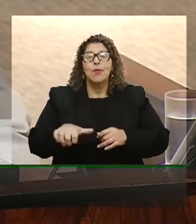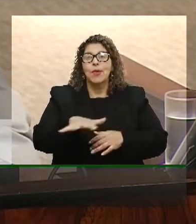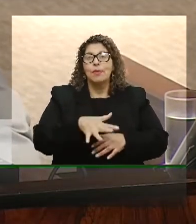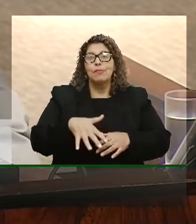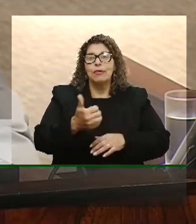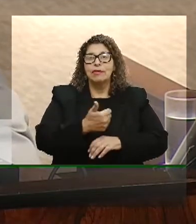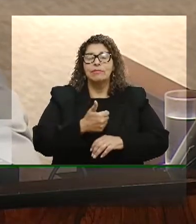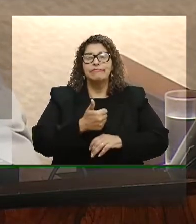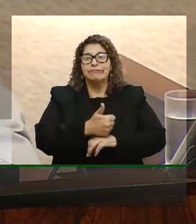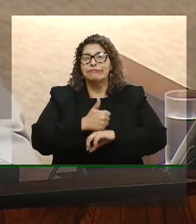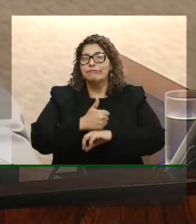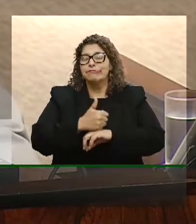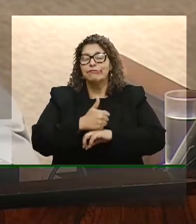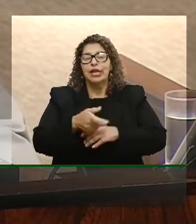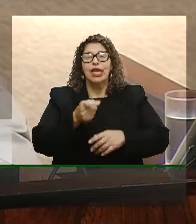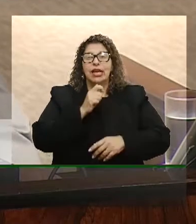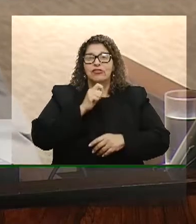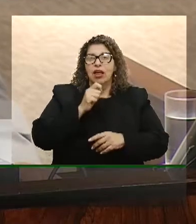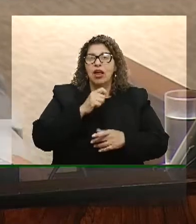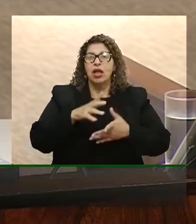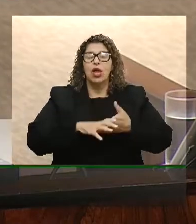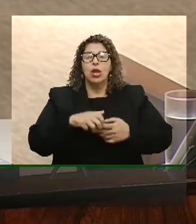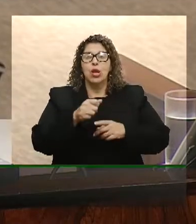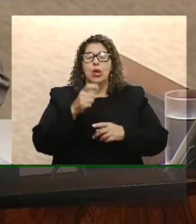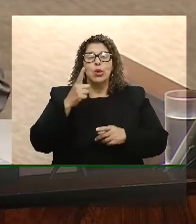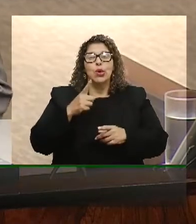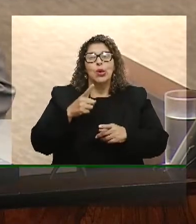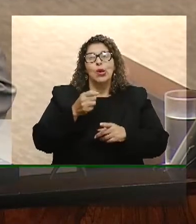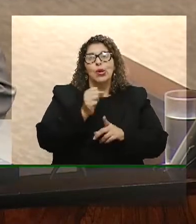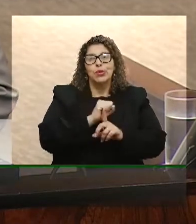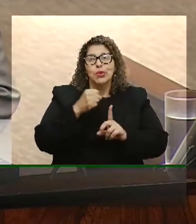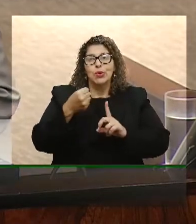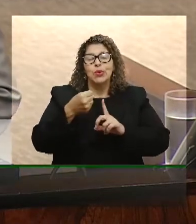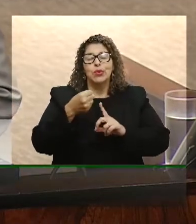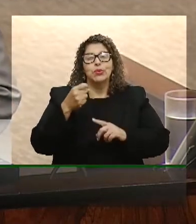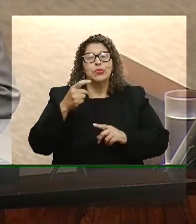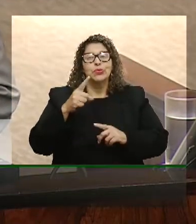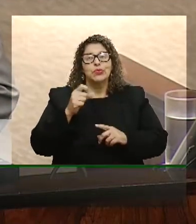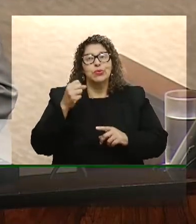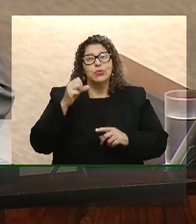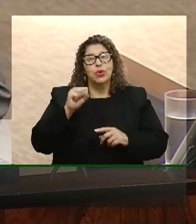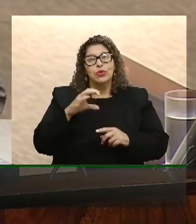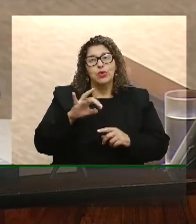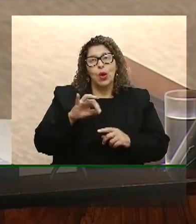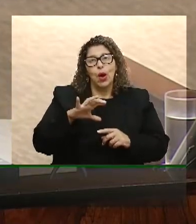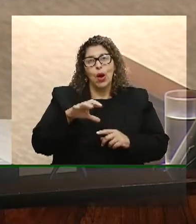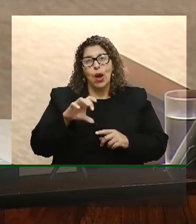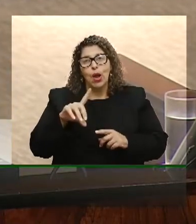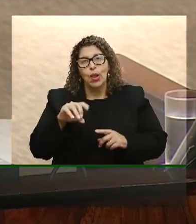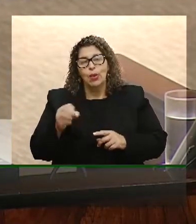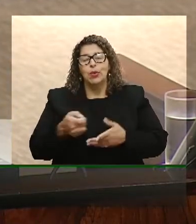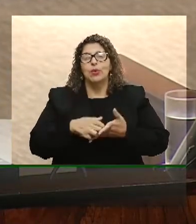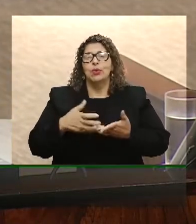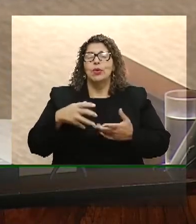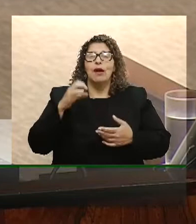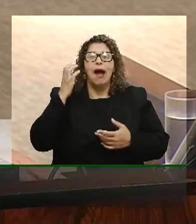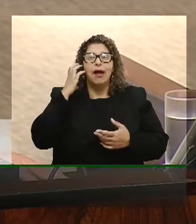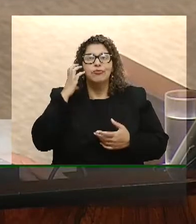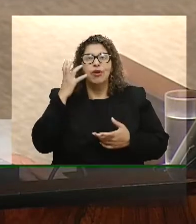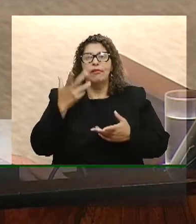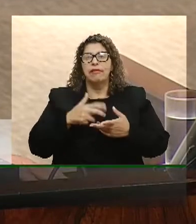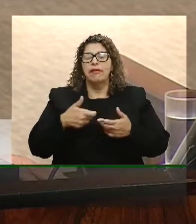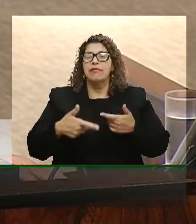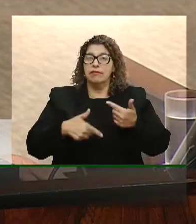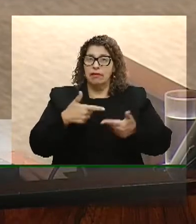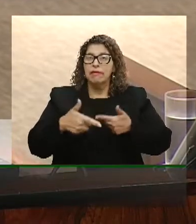jornalista, radialista, sociólogo, várias outras categorias profissionais, que têm os seus registros